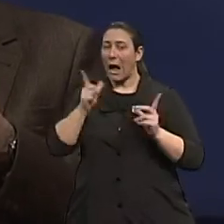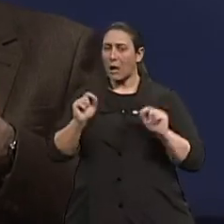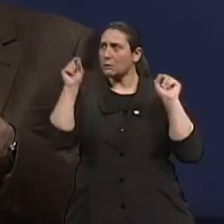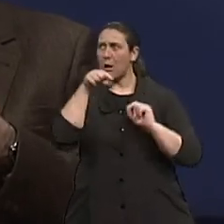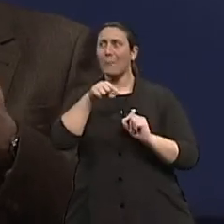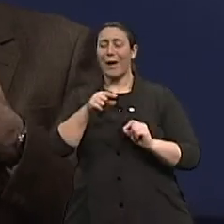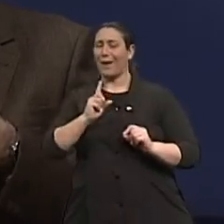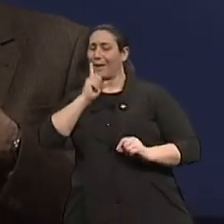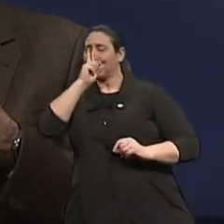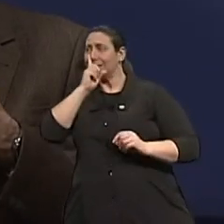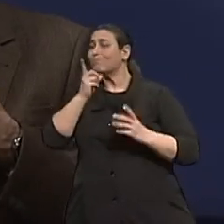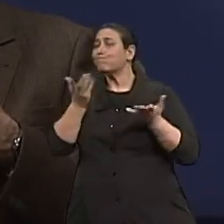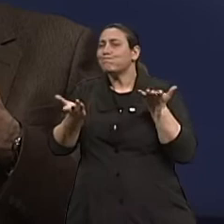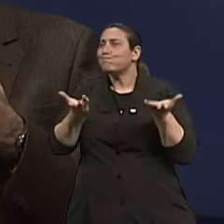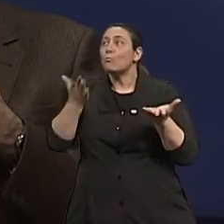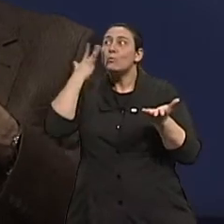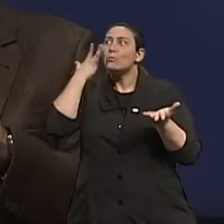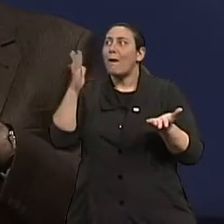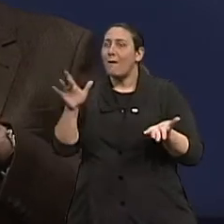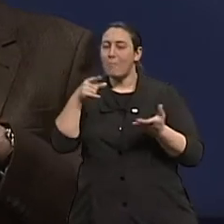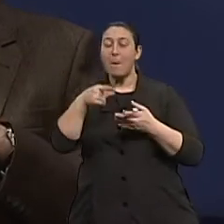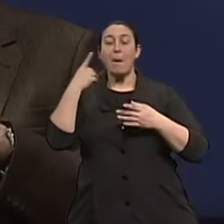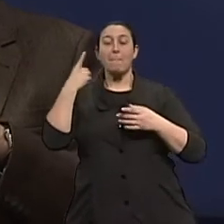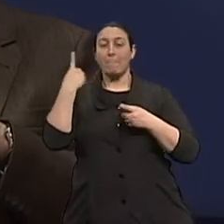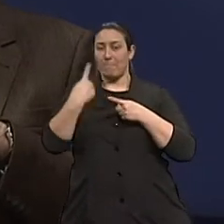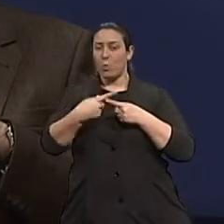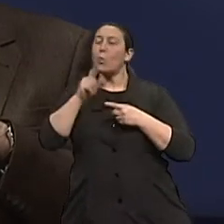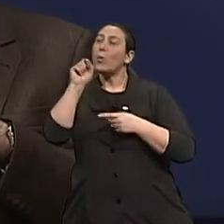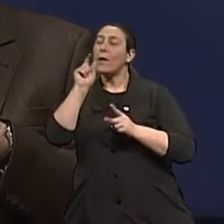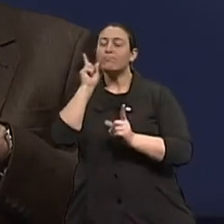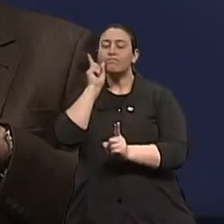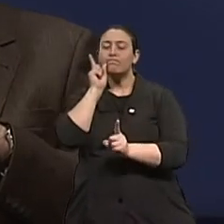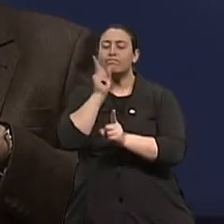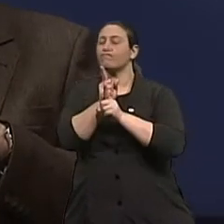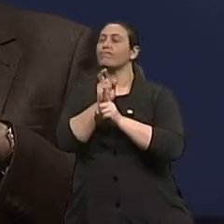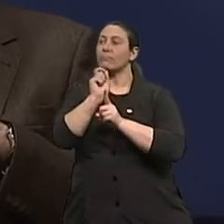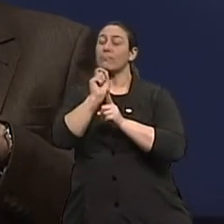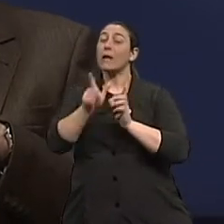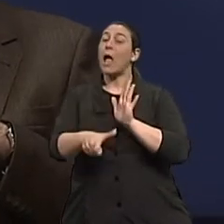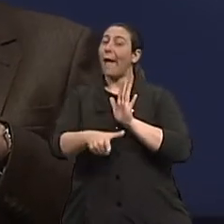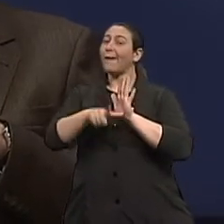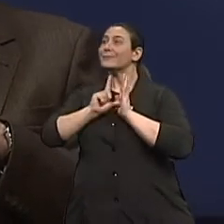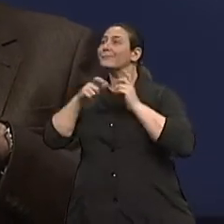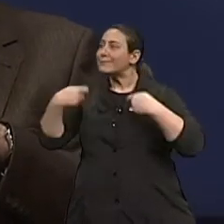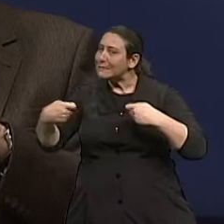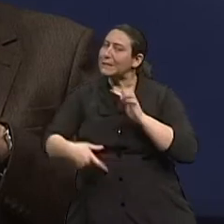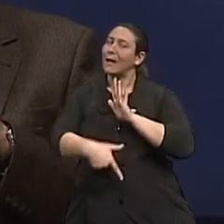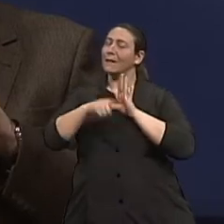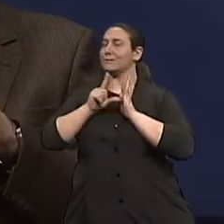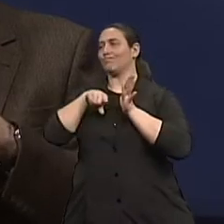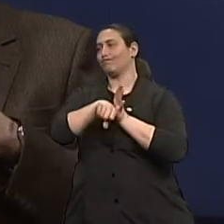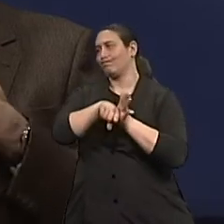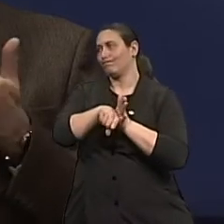desejo é exatamente que se torne esse diagnóstico precoce. Que seja um tumor